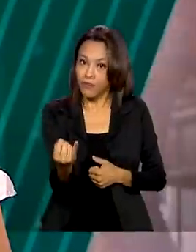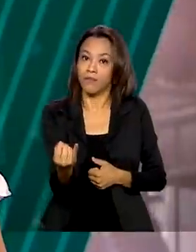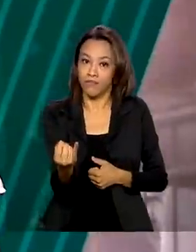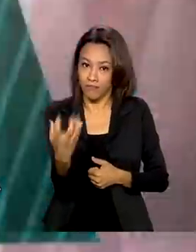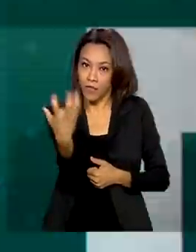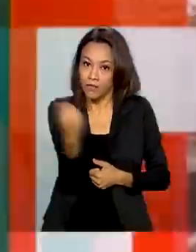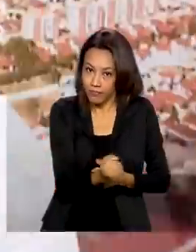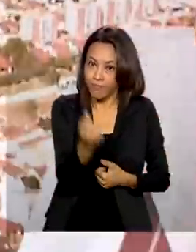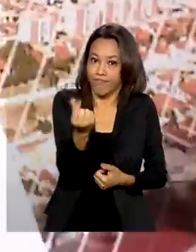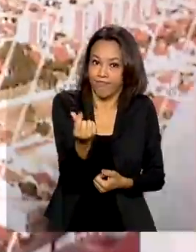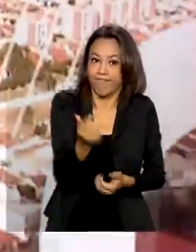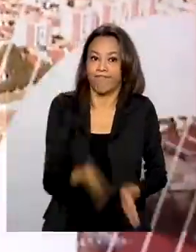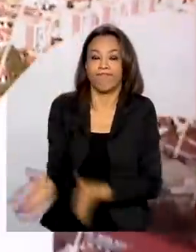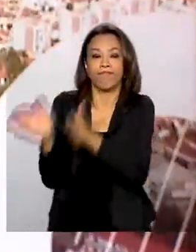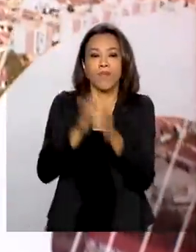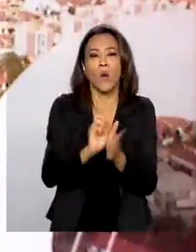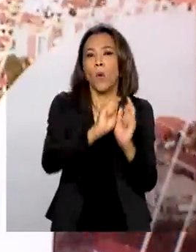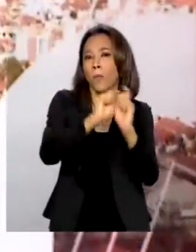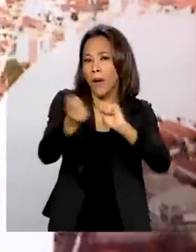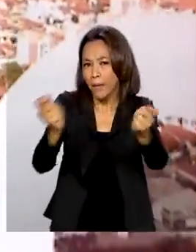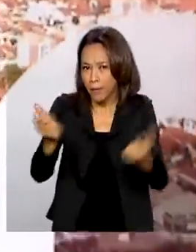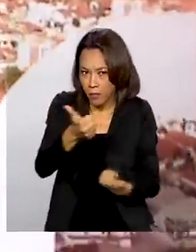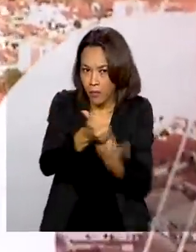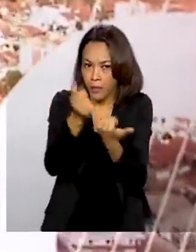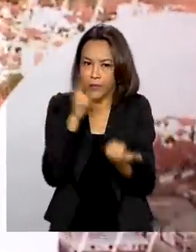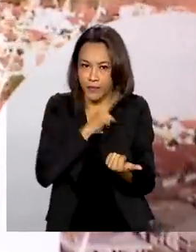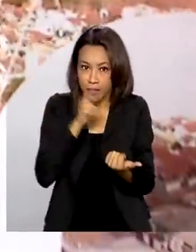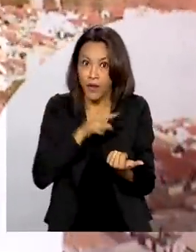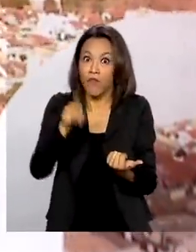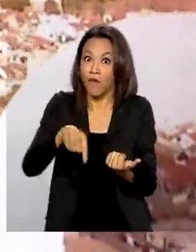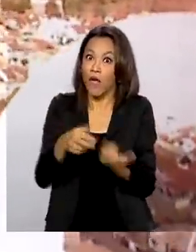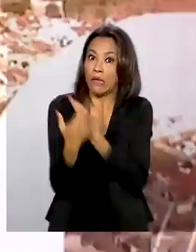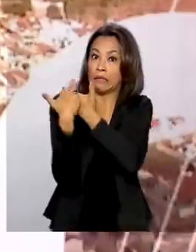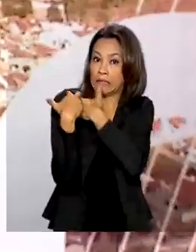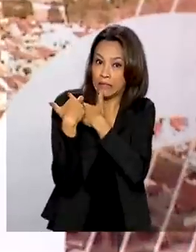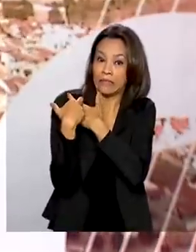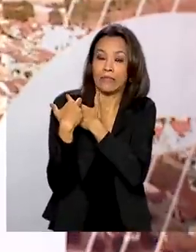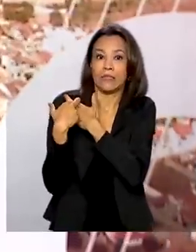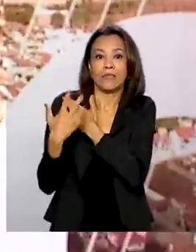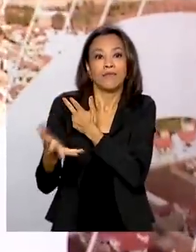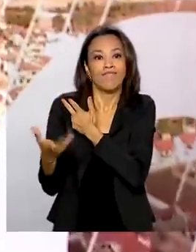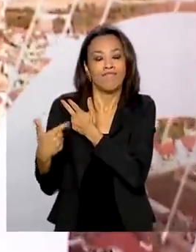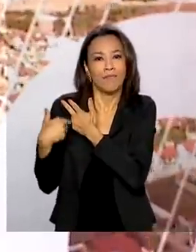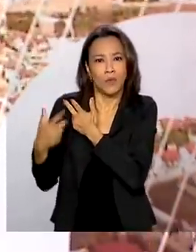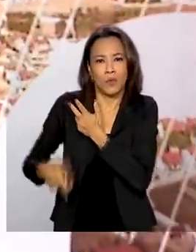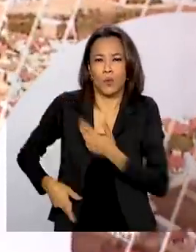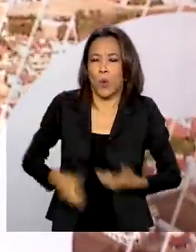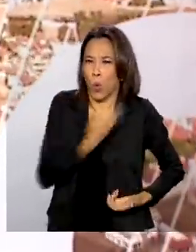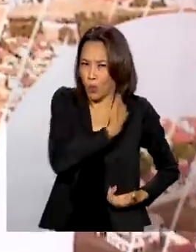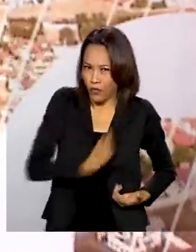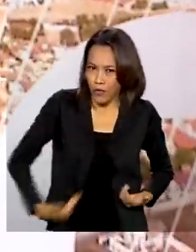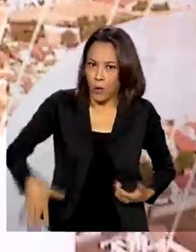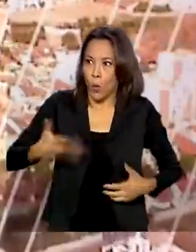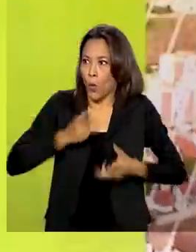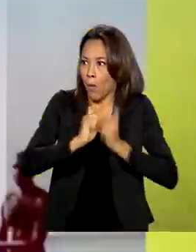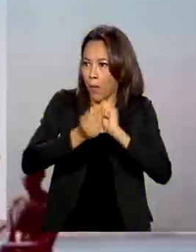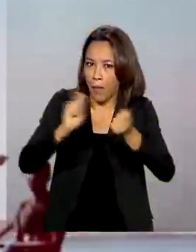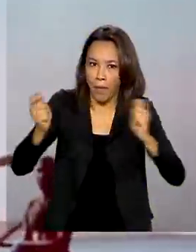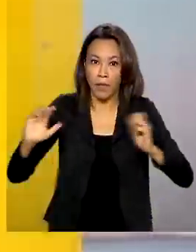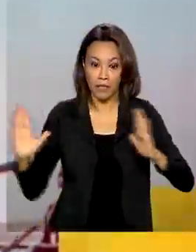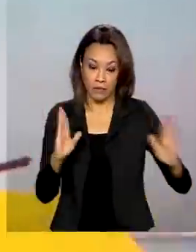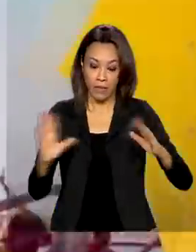O pagamento do auxílio foi responsável pela maior parte das despesas extras do governo durante a pandemia. Em